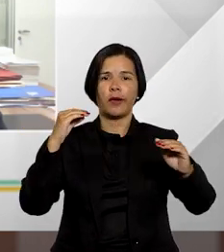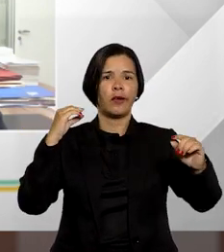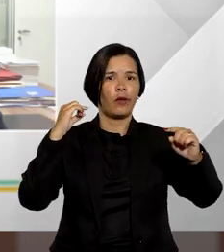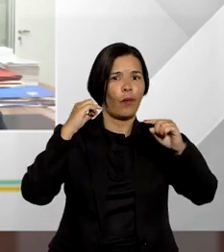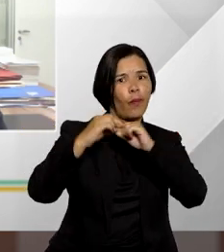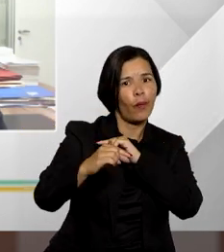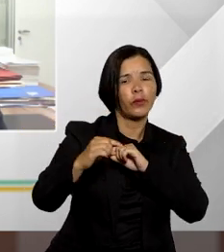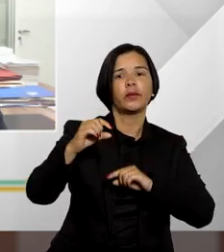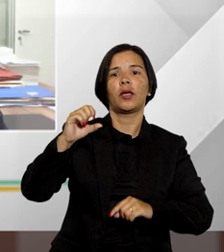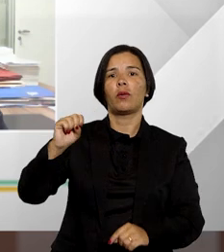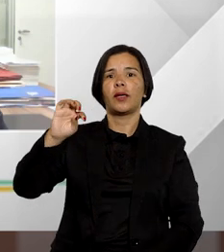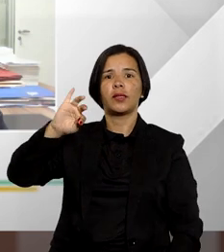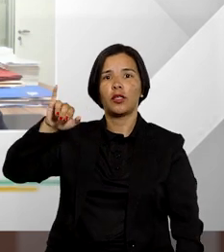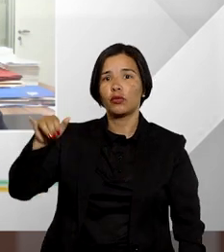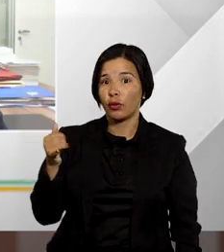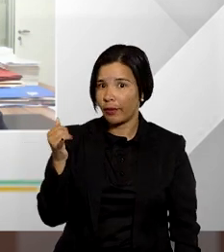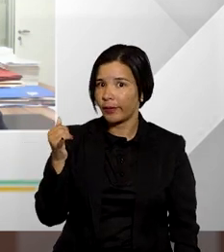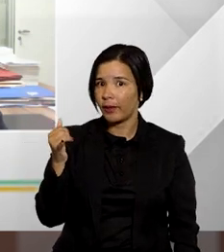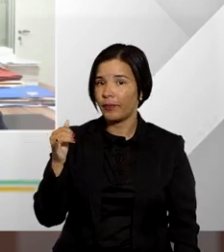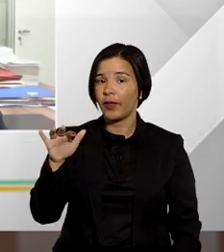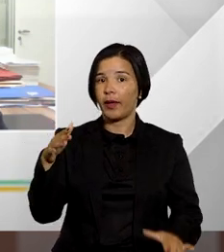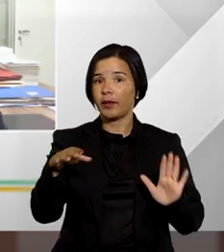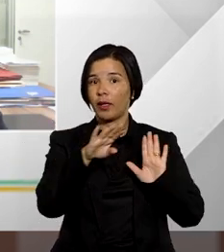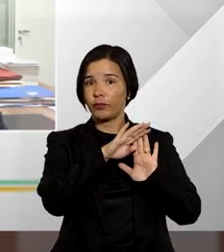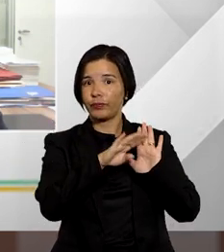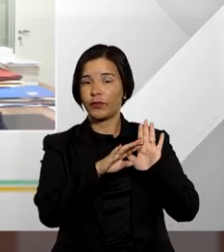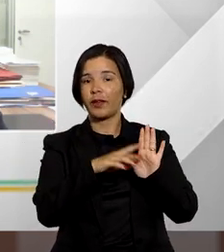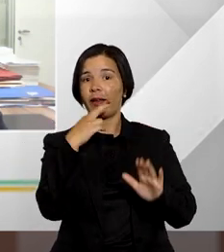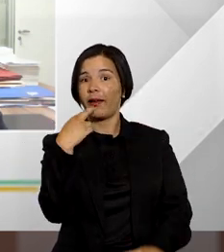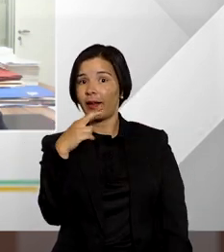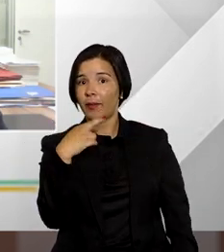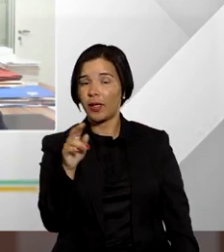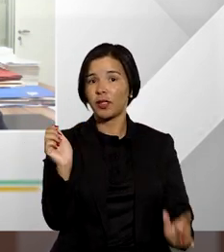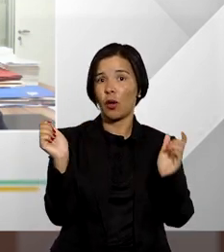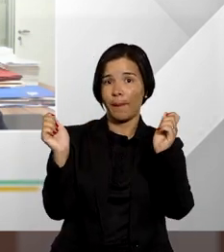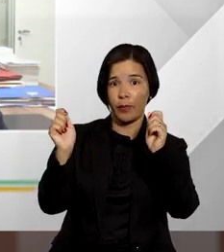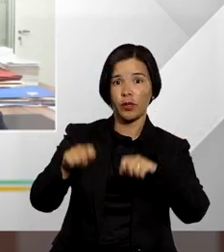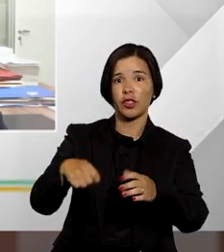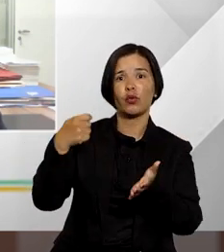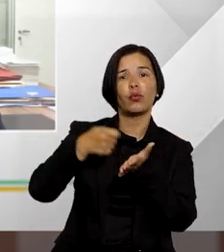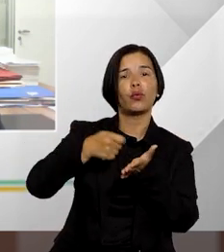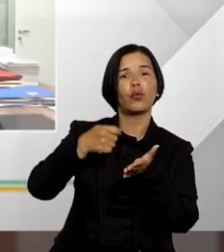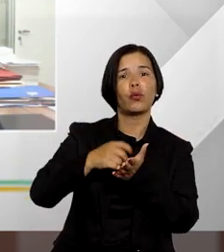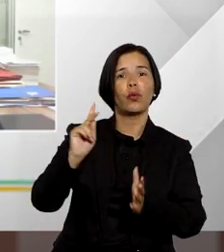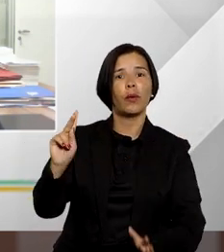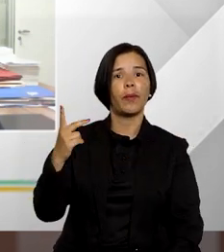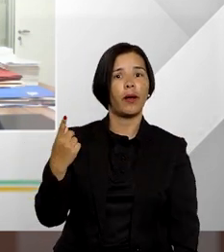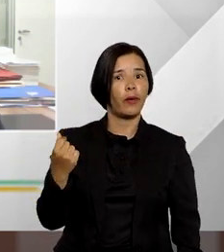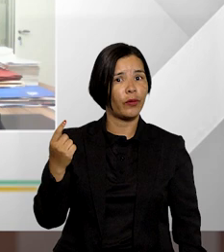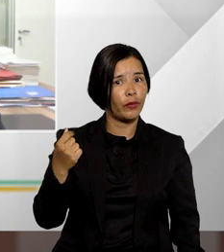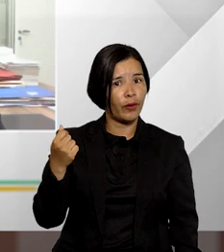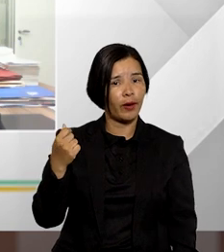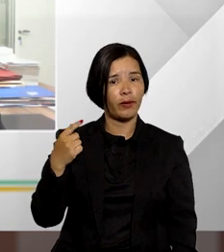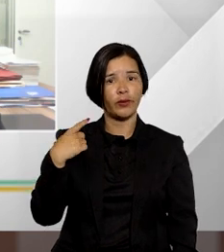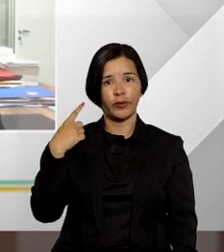acordam de tribunal superior nessa situação isto é no âmbito da reclamação é possível se cobrar honorários